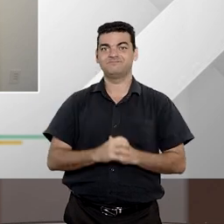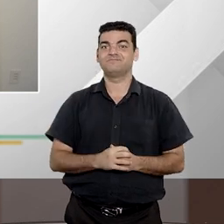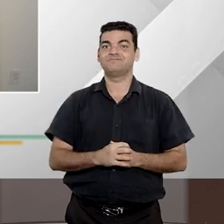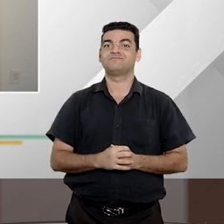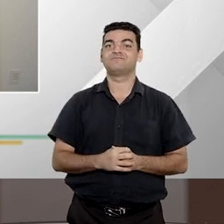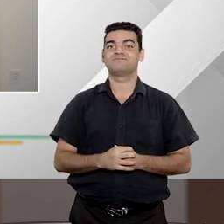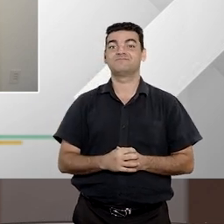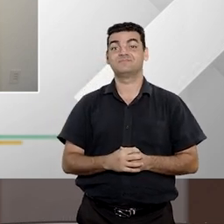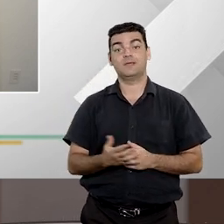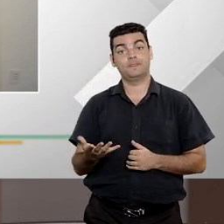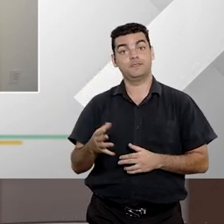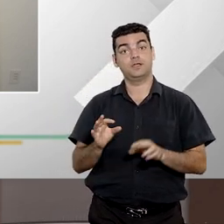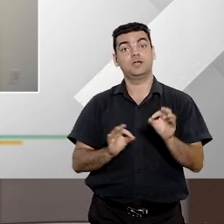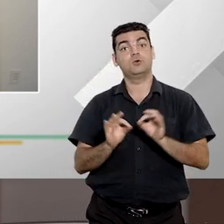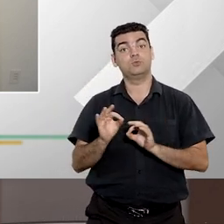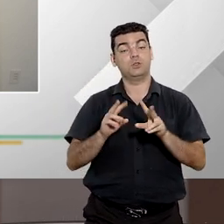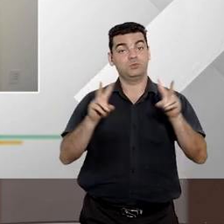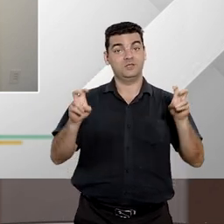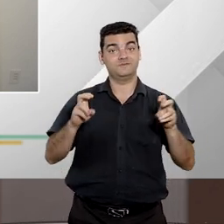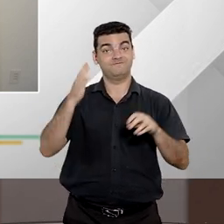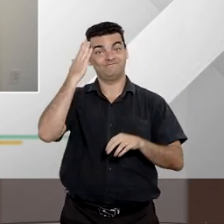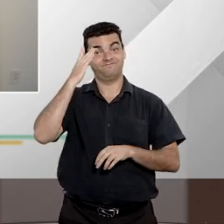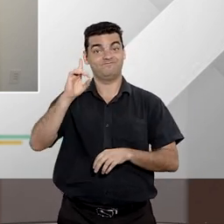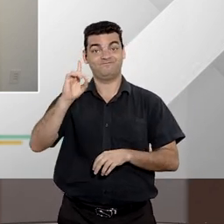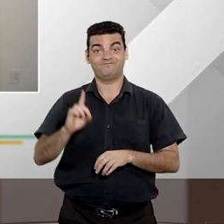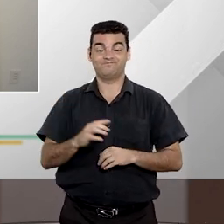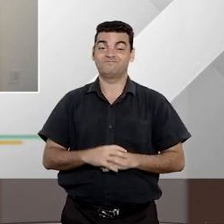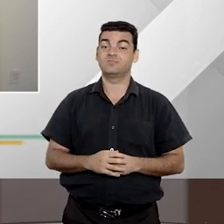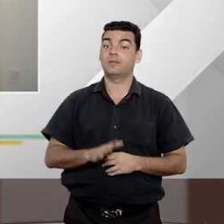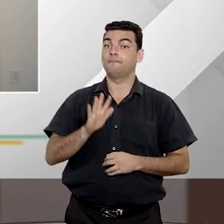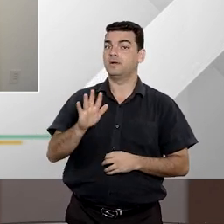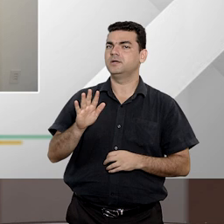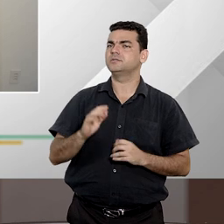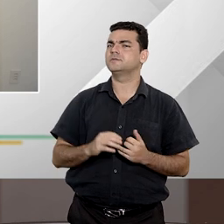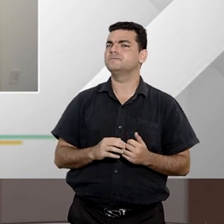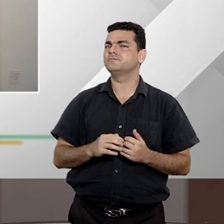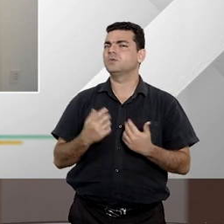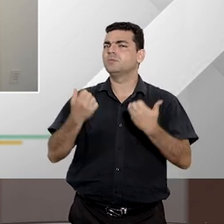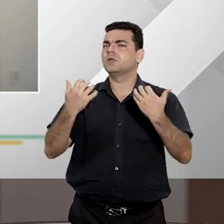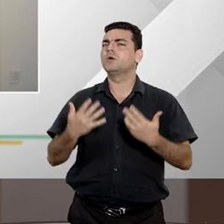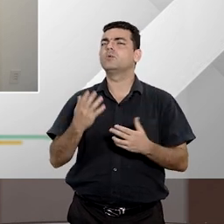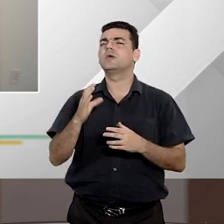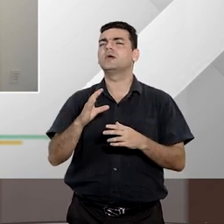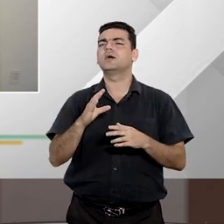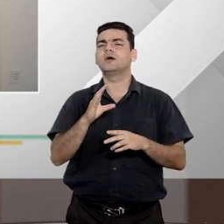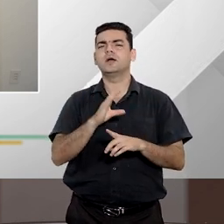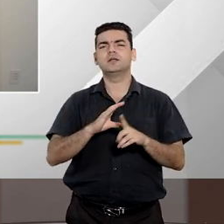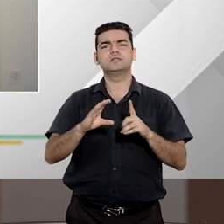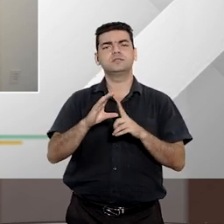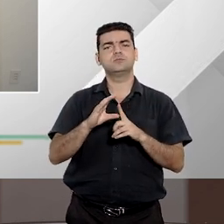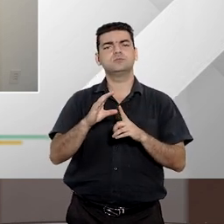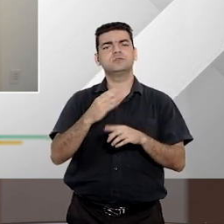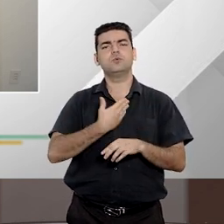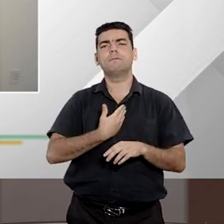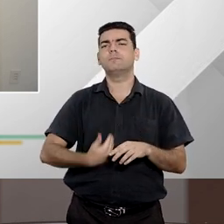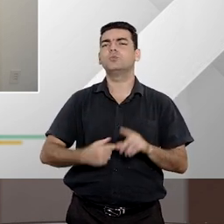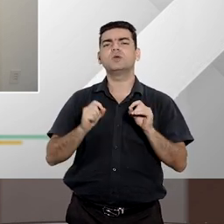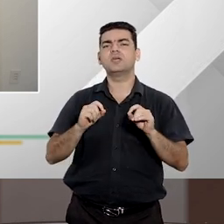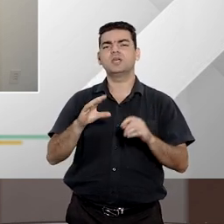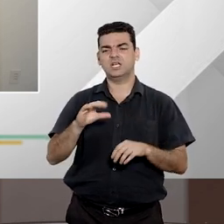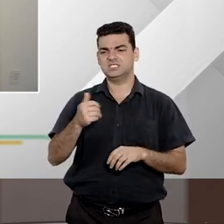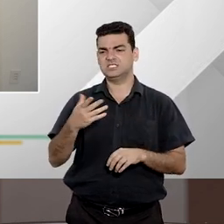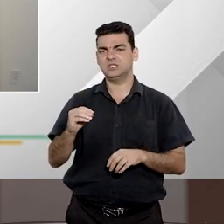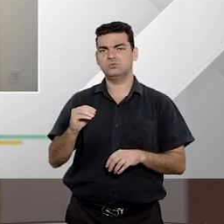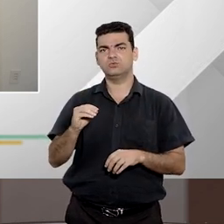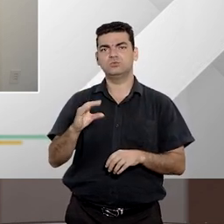equipe que faz aí o Entender Direito. Então, a gente começa falando sobre ação civil pública e com uma pergunta bem